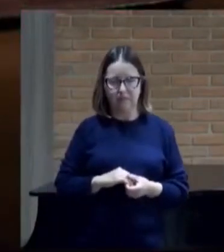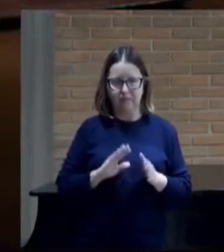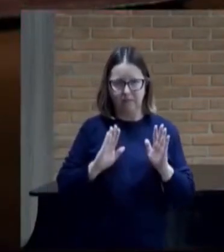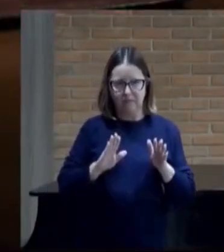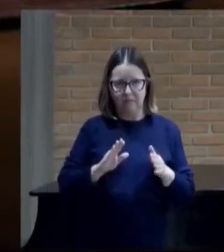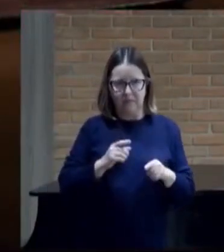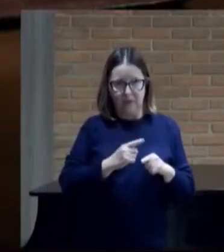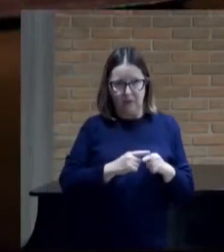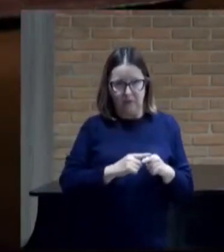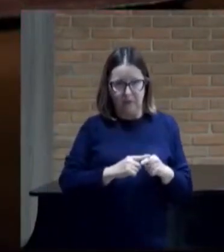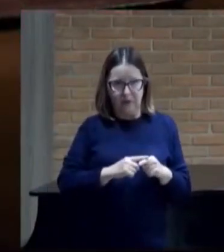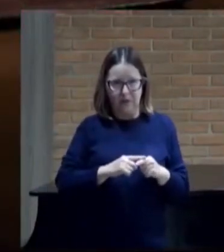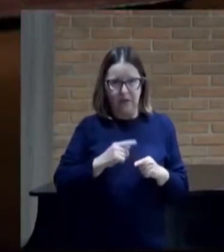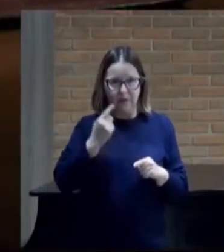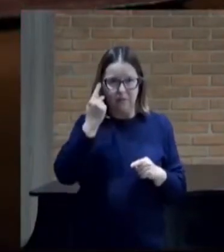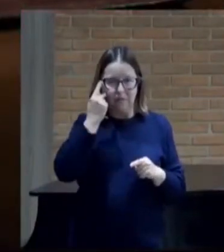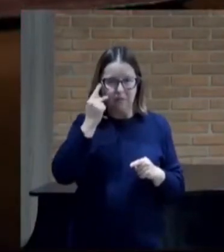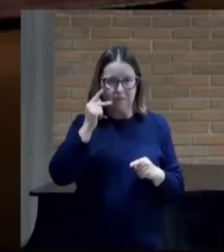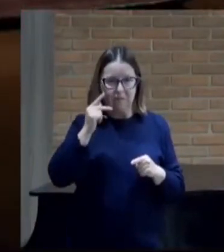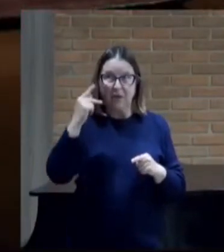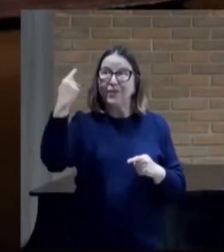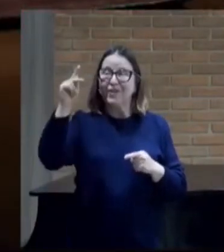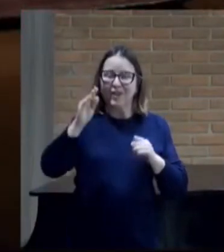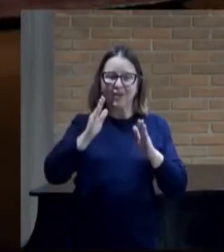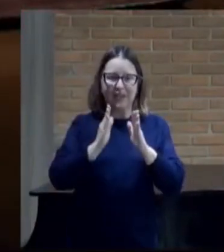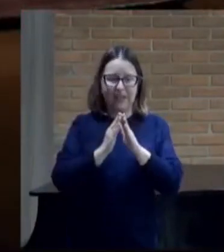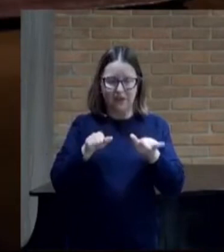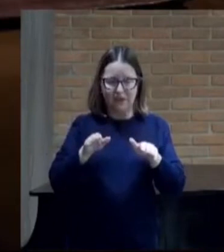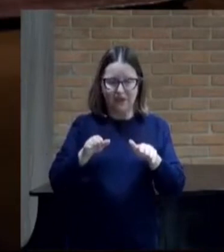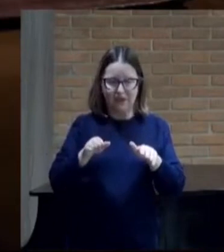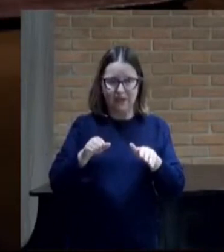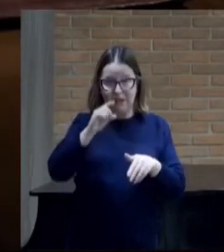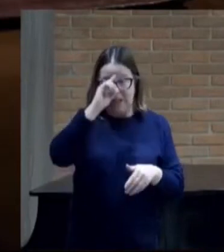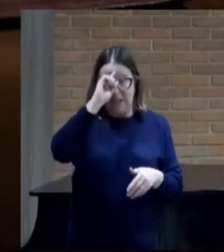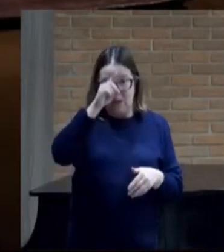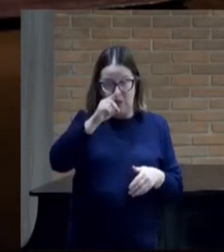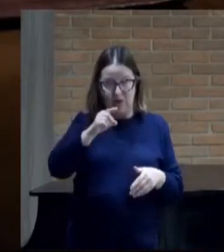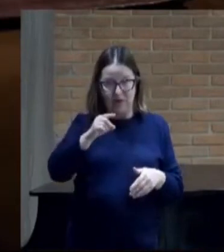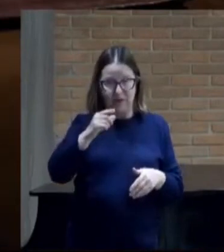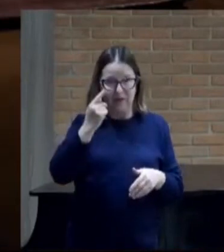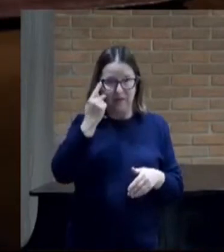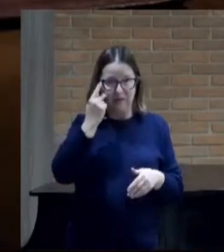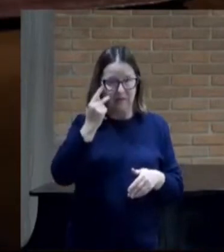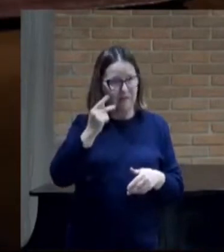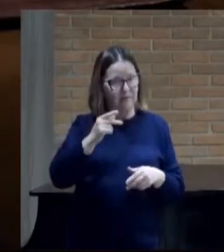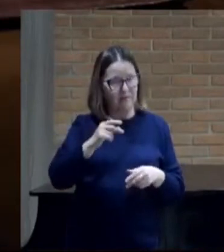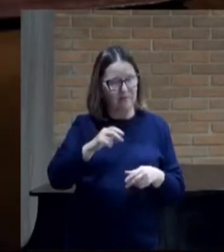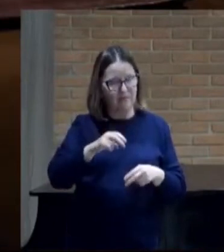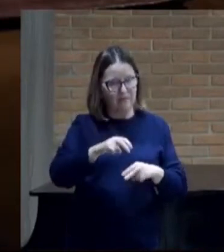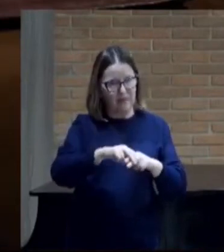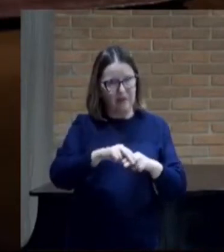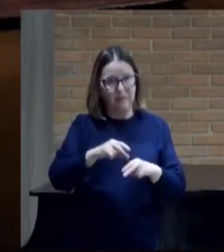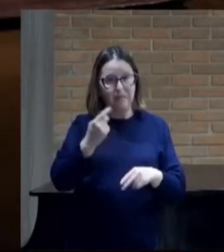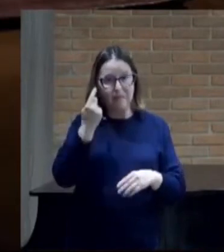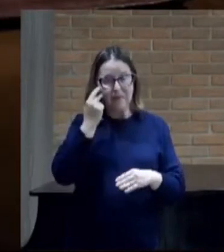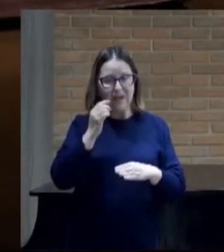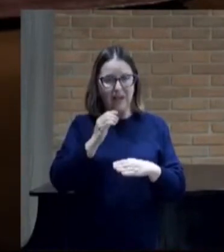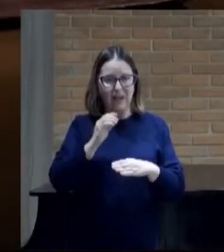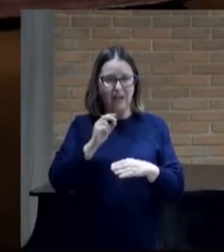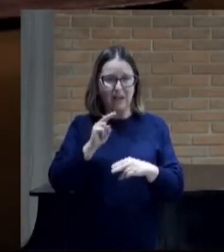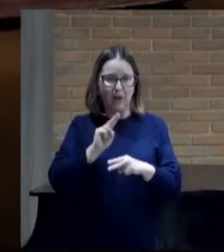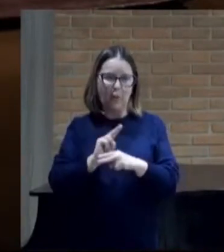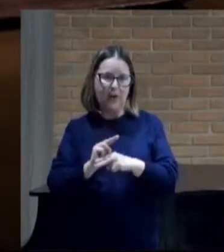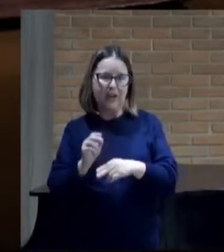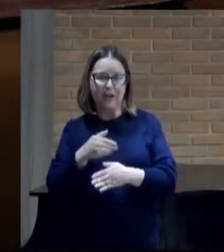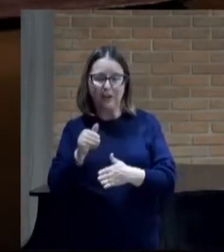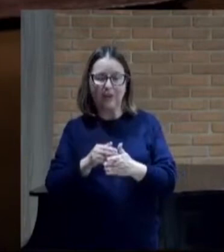Porque os seus anjos Dará ordens A teu respeito Para que te guardem Em todos Os teus